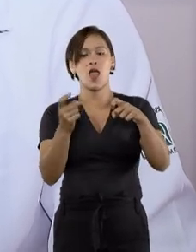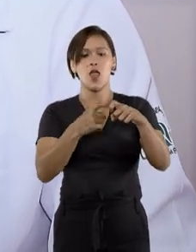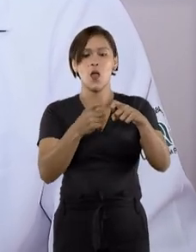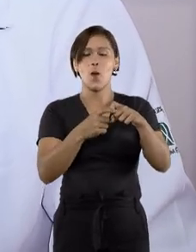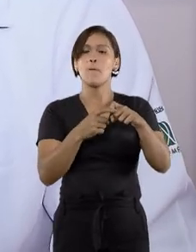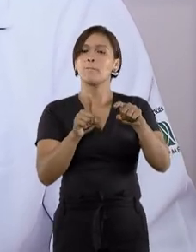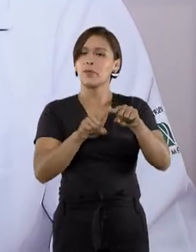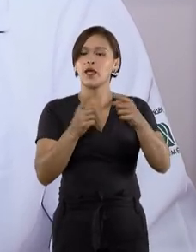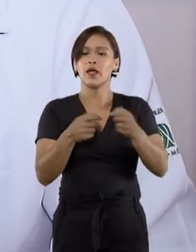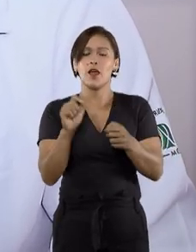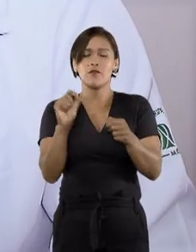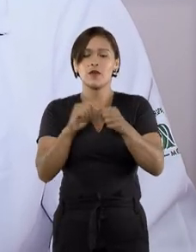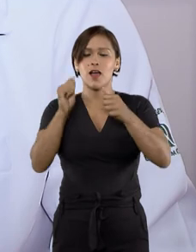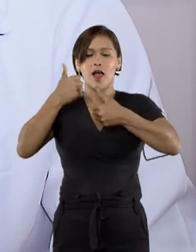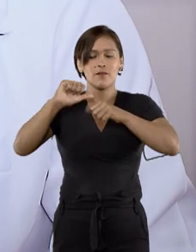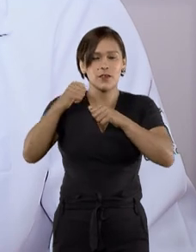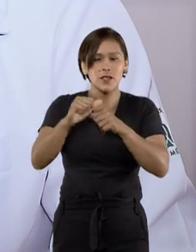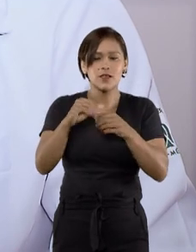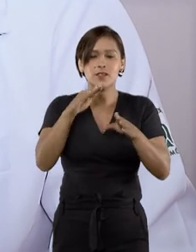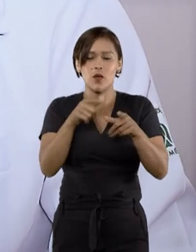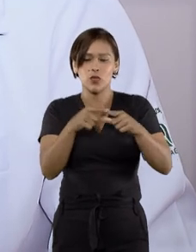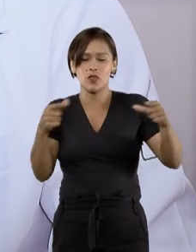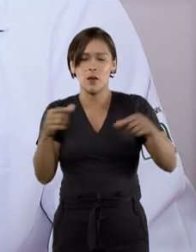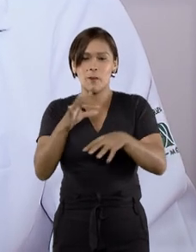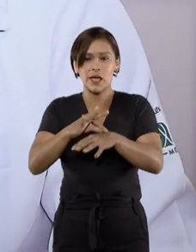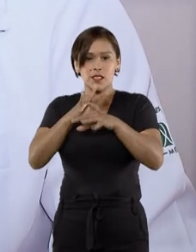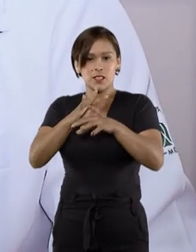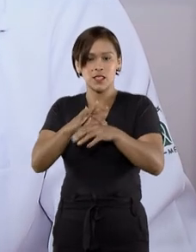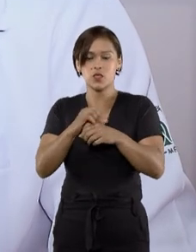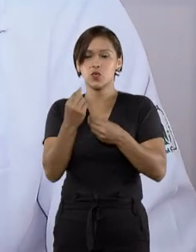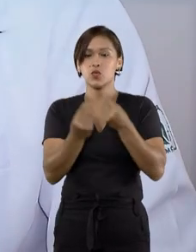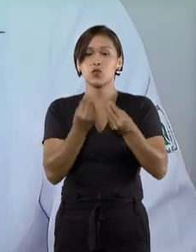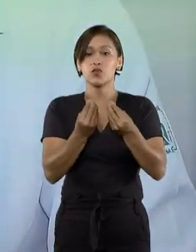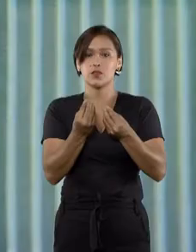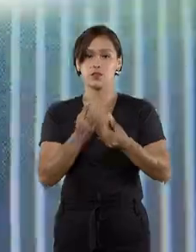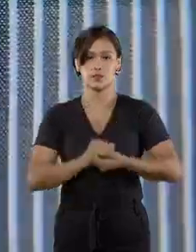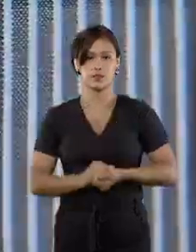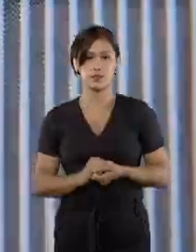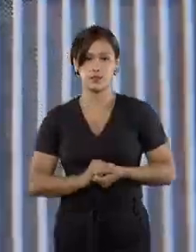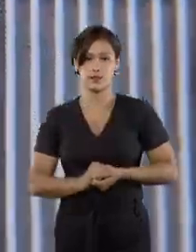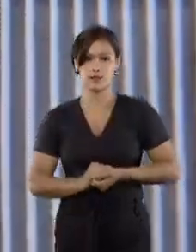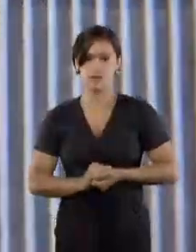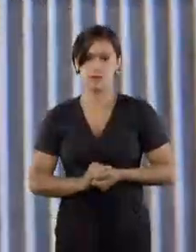médico vai fazer avaliação do tamanho, textura e a forma da próstata.